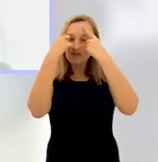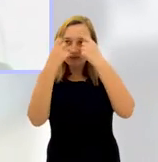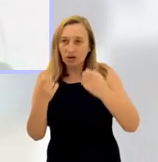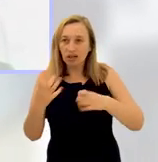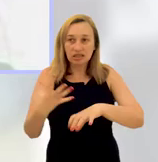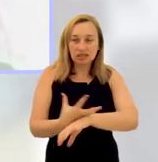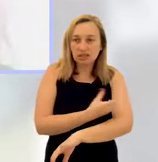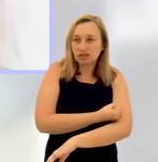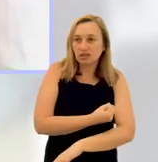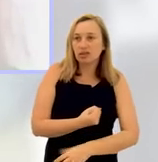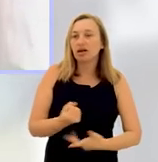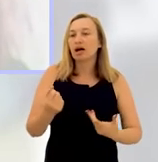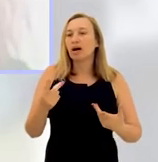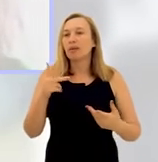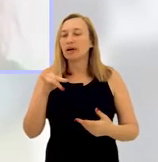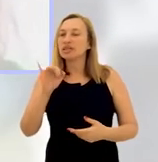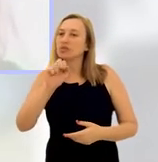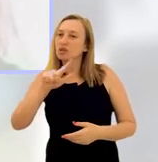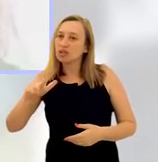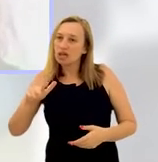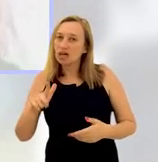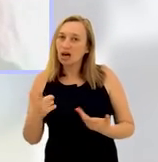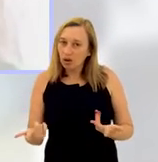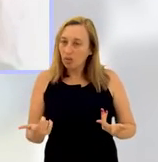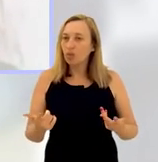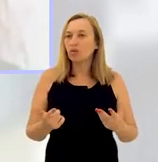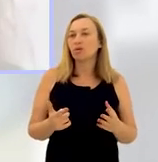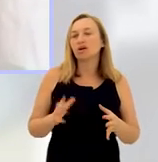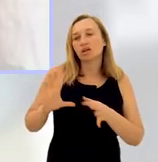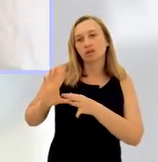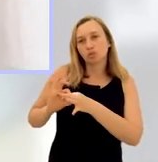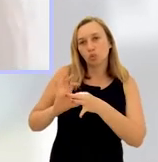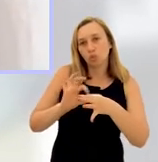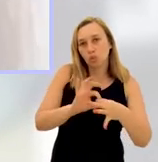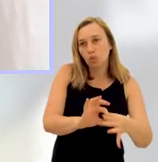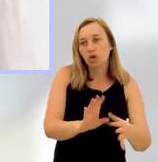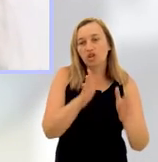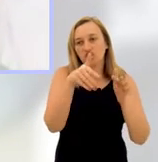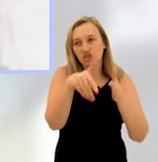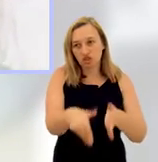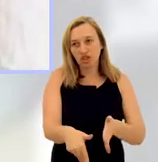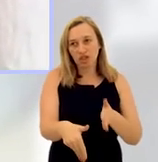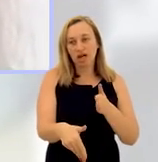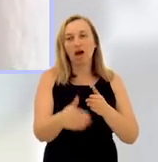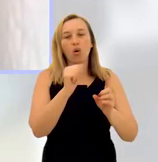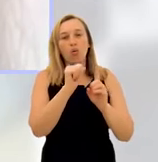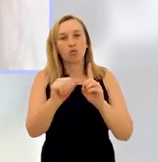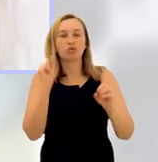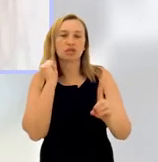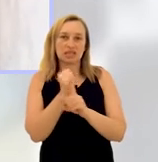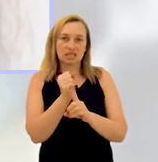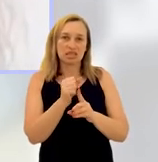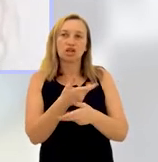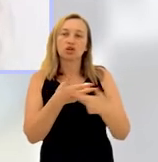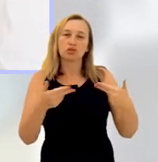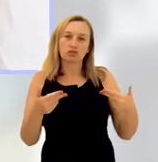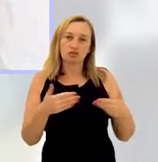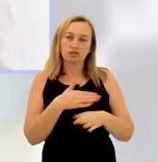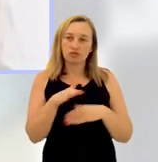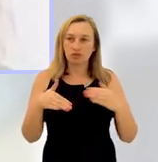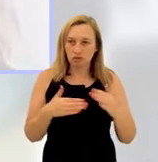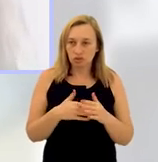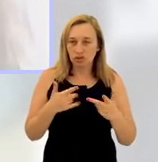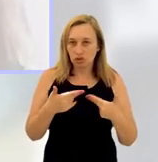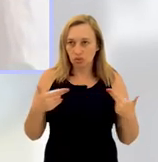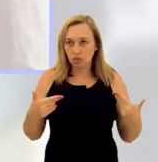emocional, patrimonial, um desencadeamento até chegar ao feminicídio, todas